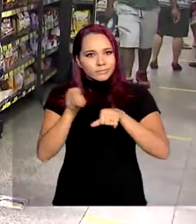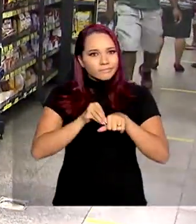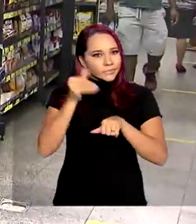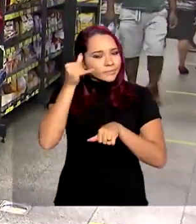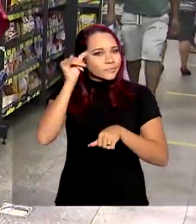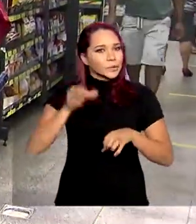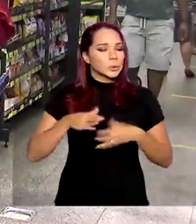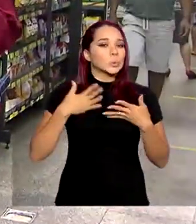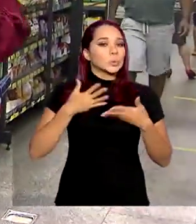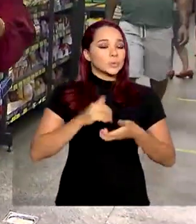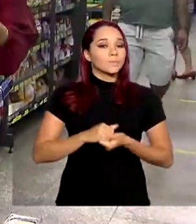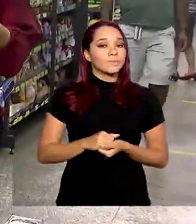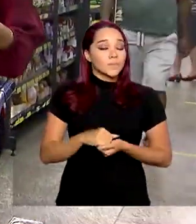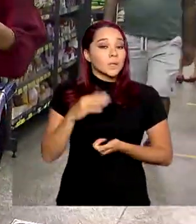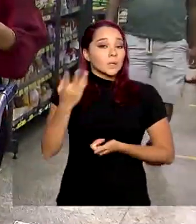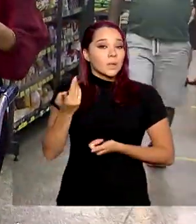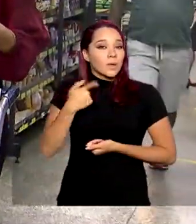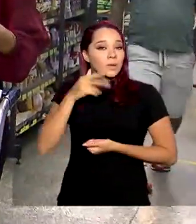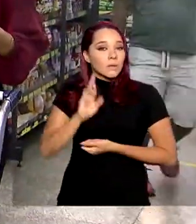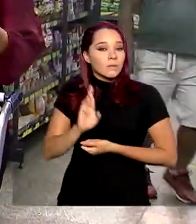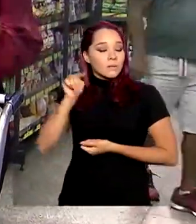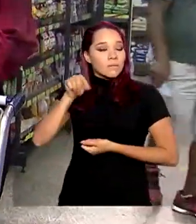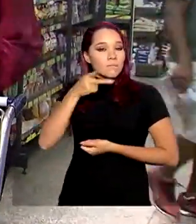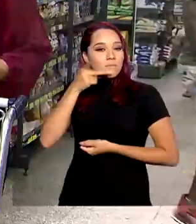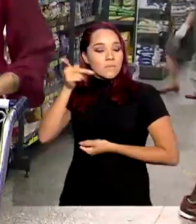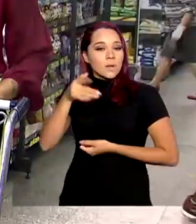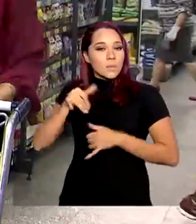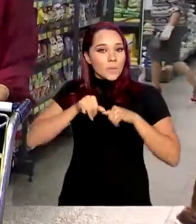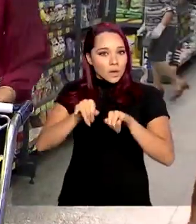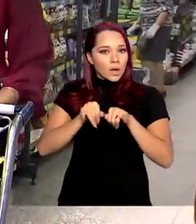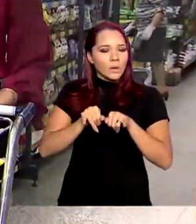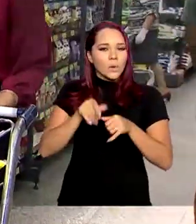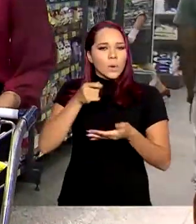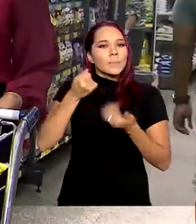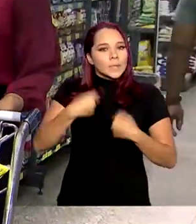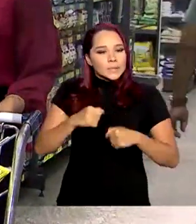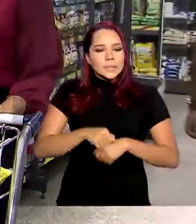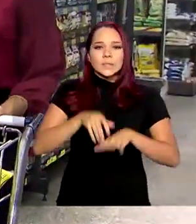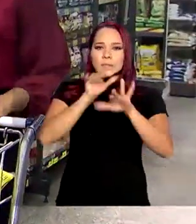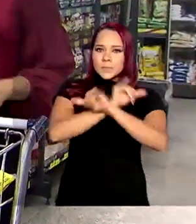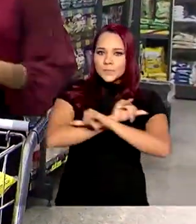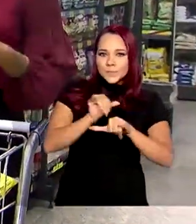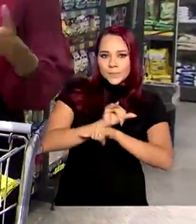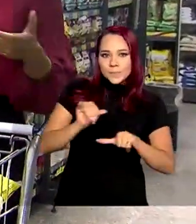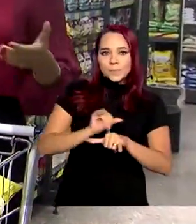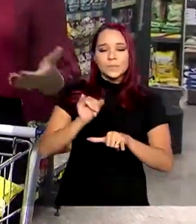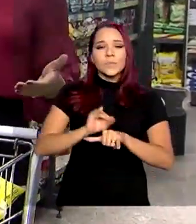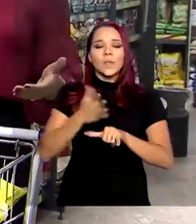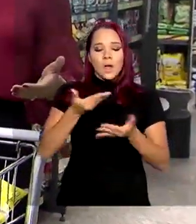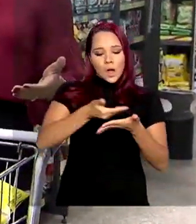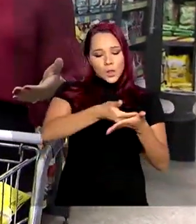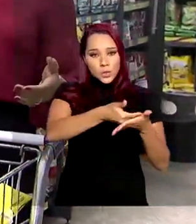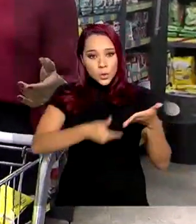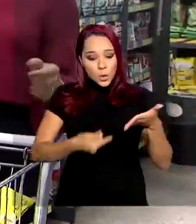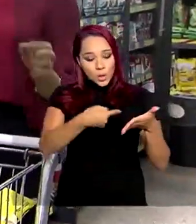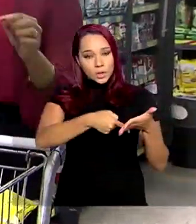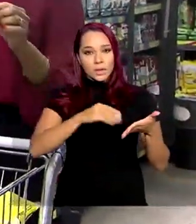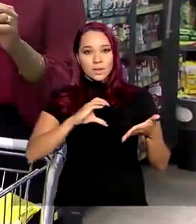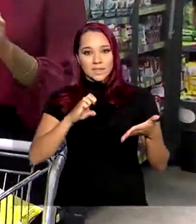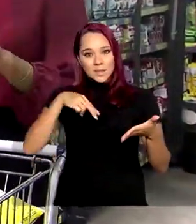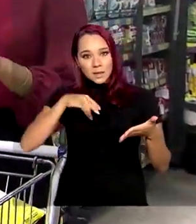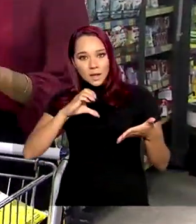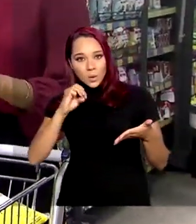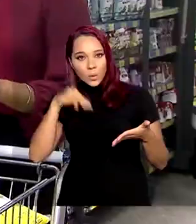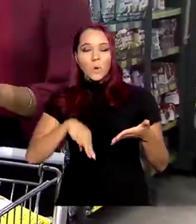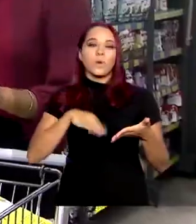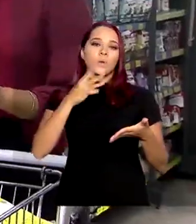Pelo acordo, a entidade que representa os supermercados se obriga a divulgar a seus associados a nota técnica da Senacom sobre